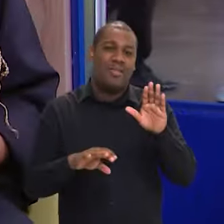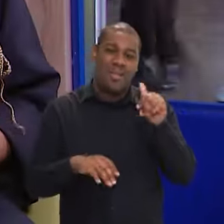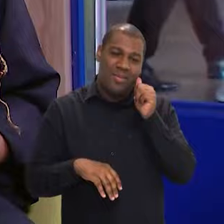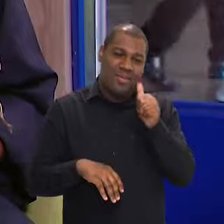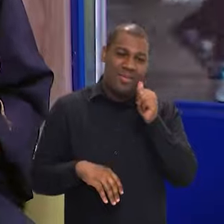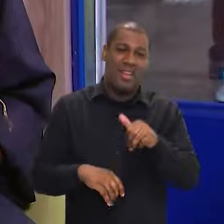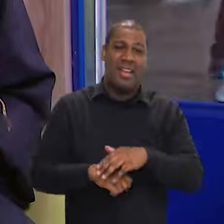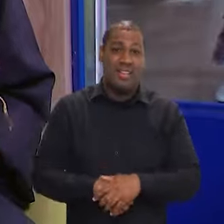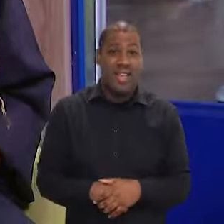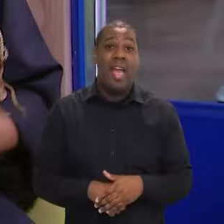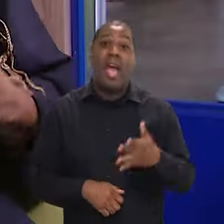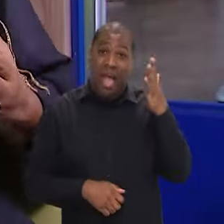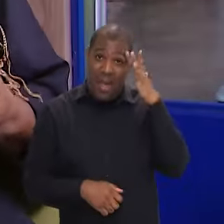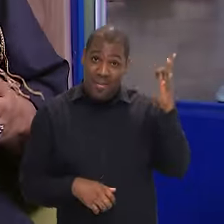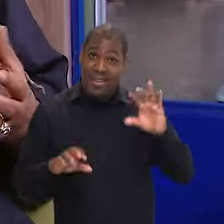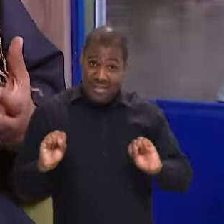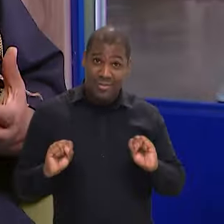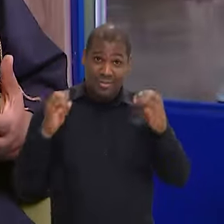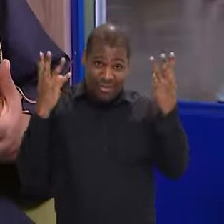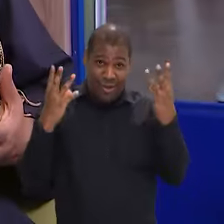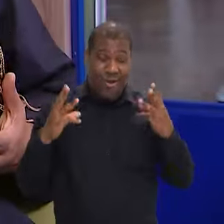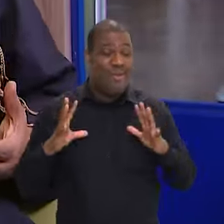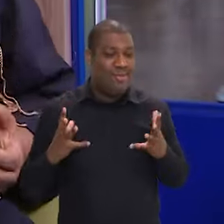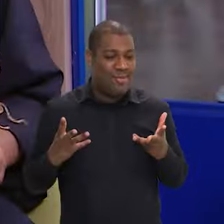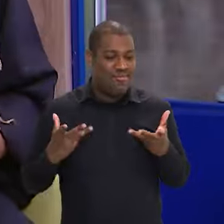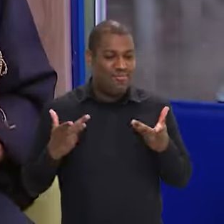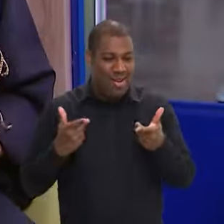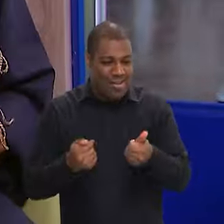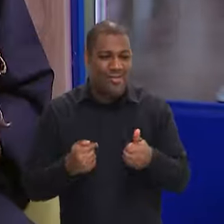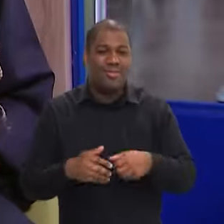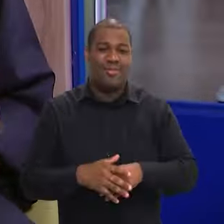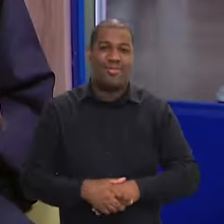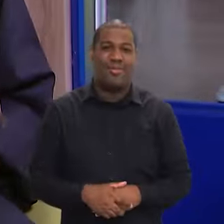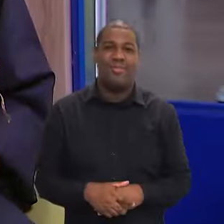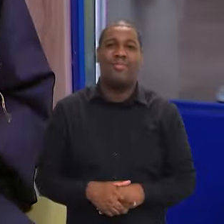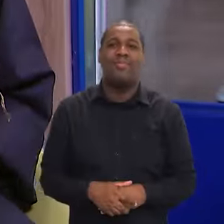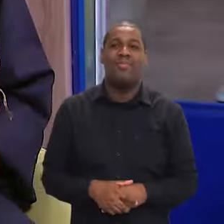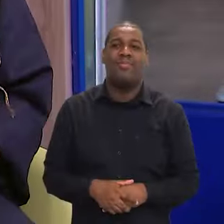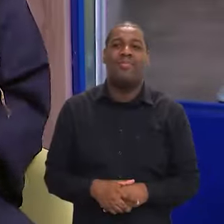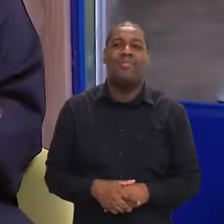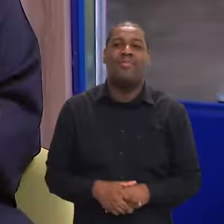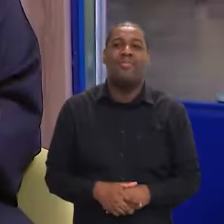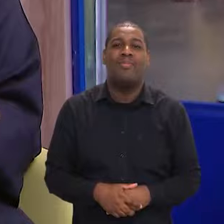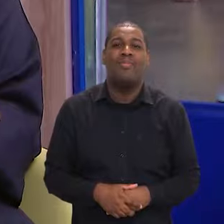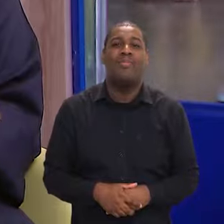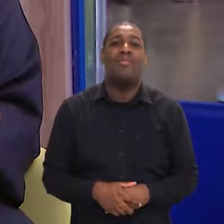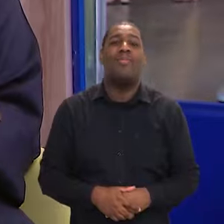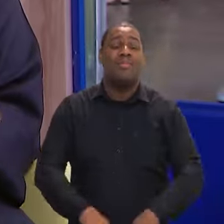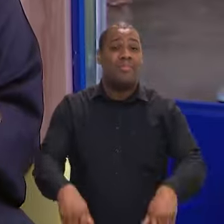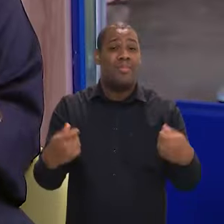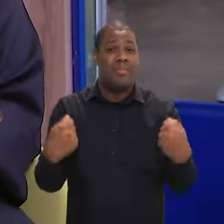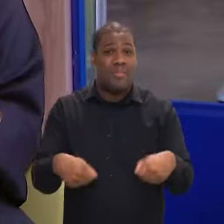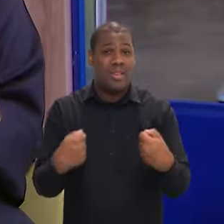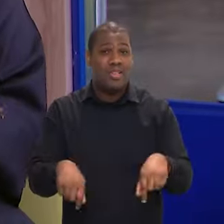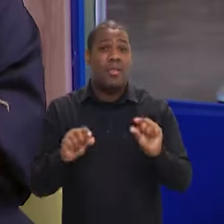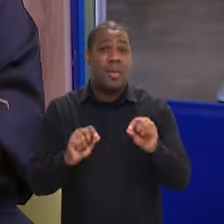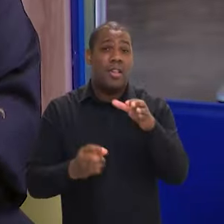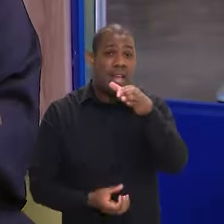maravilhoso, né? Também festejando isso, mas toda a conferência também tem essa questão porque precisamos também